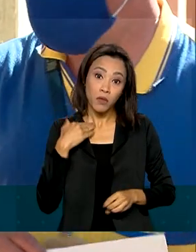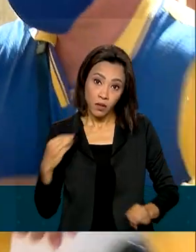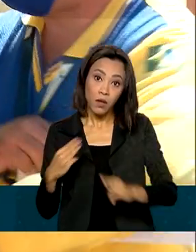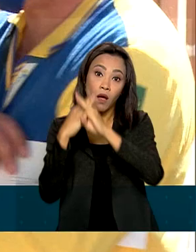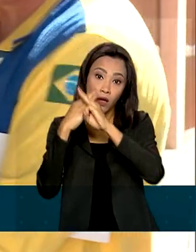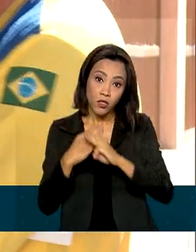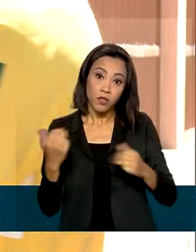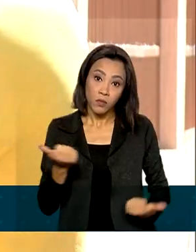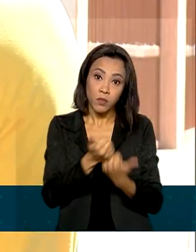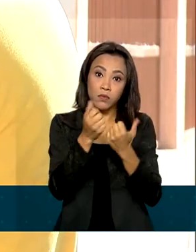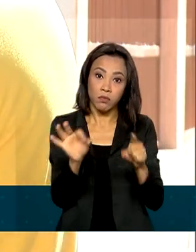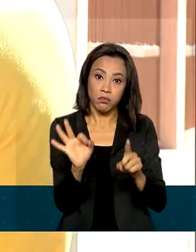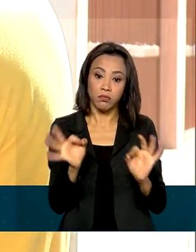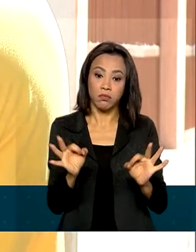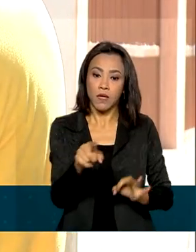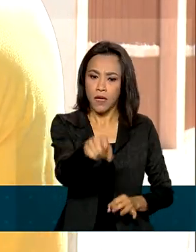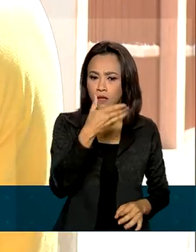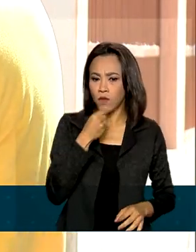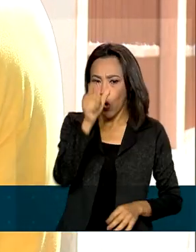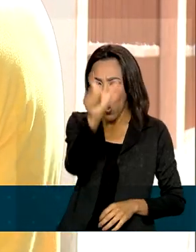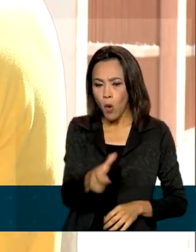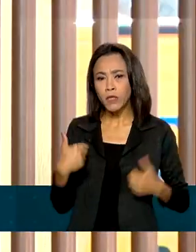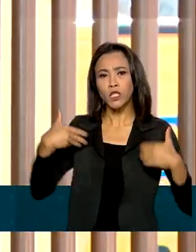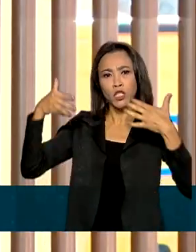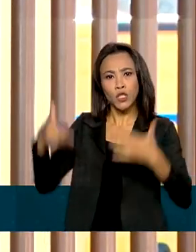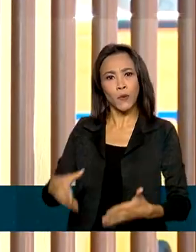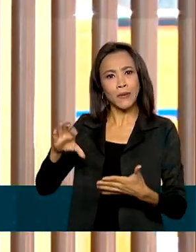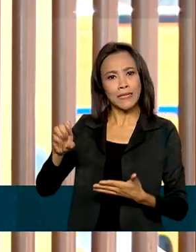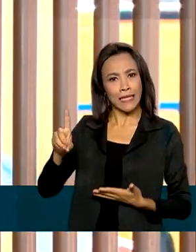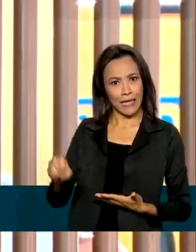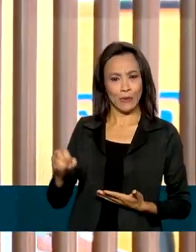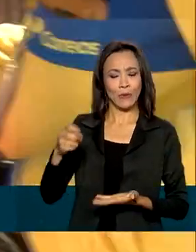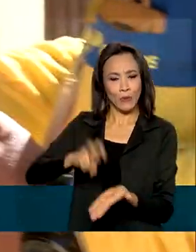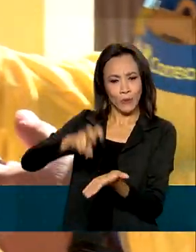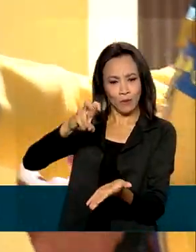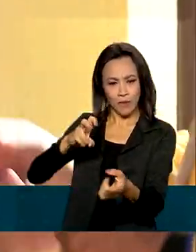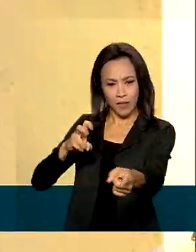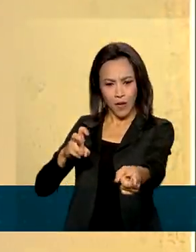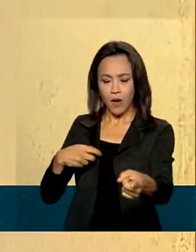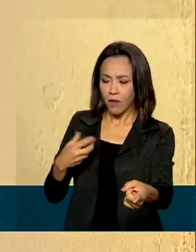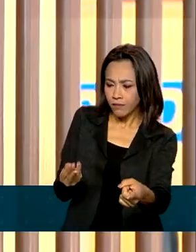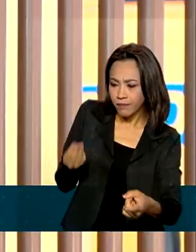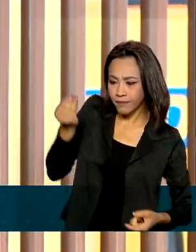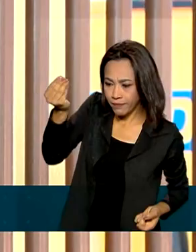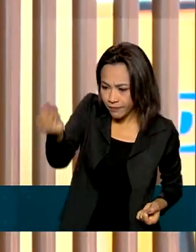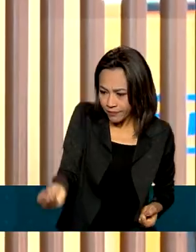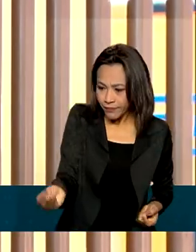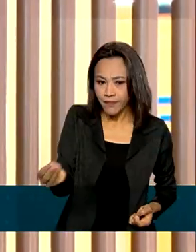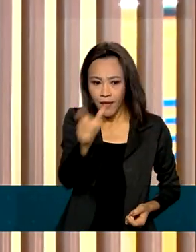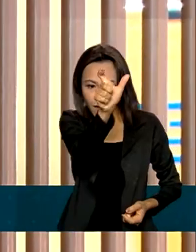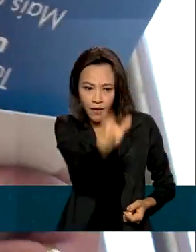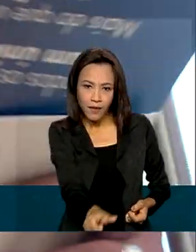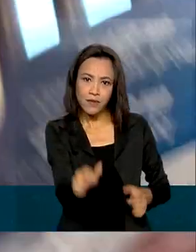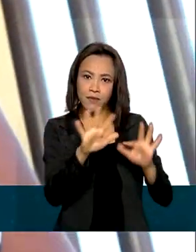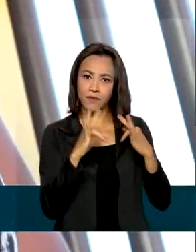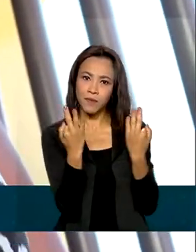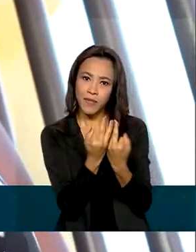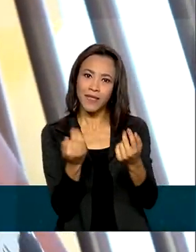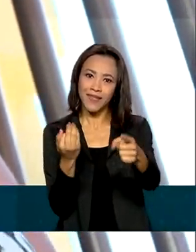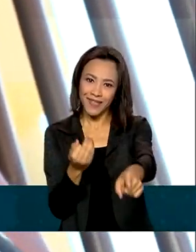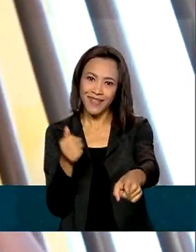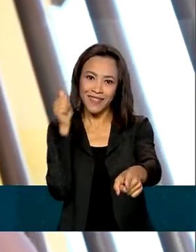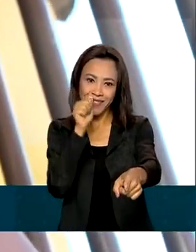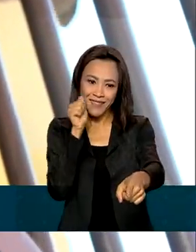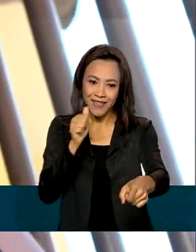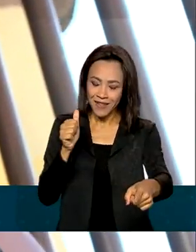agente dos Correios chegou cedo ao endereço. Uma das famílias contempladas hoje é a da Cristielle. E ela